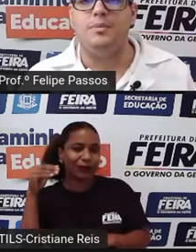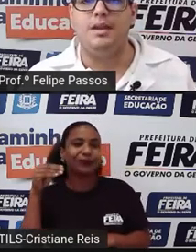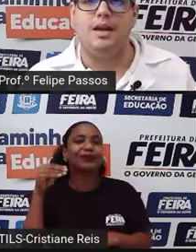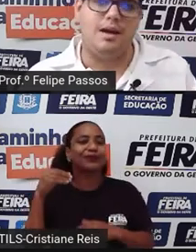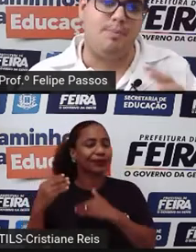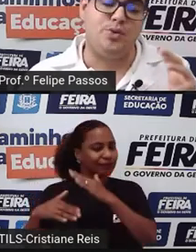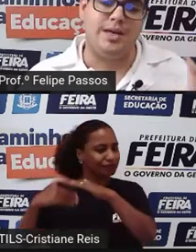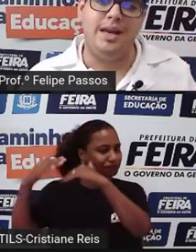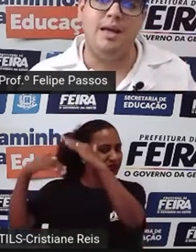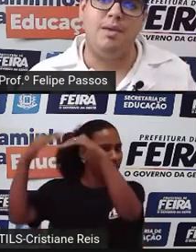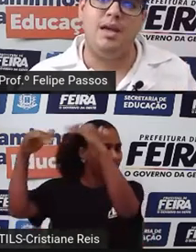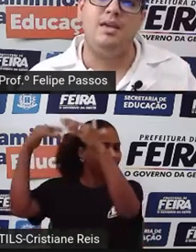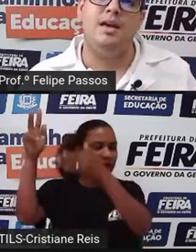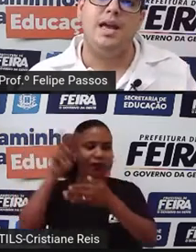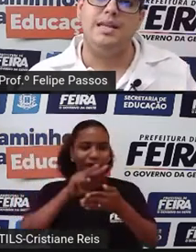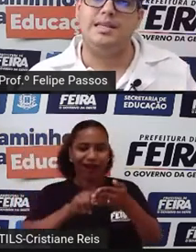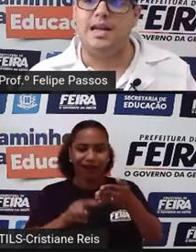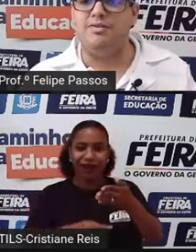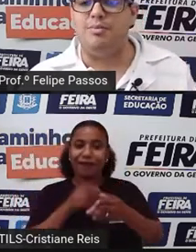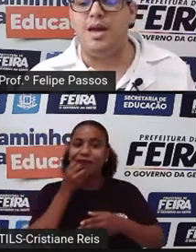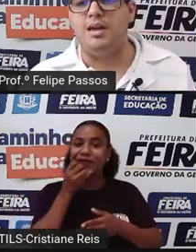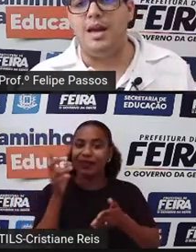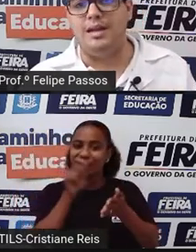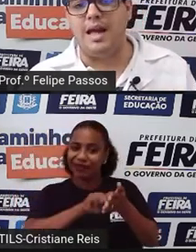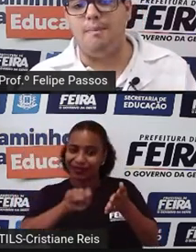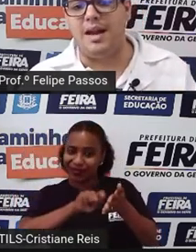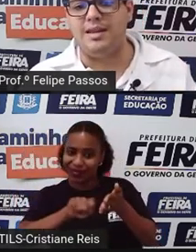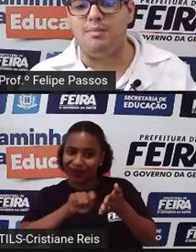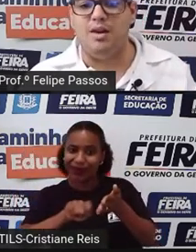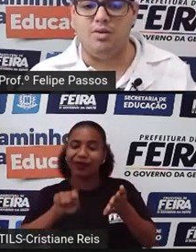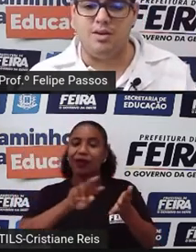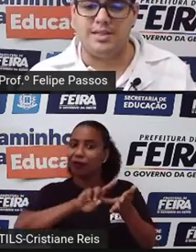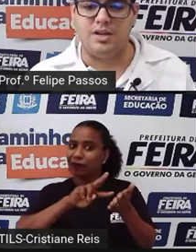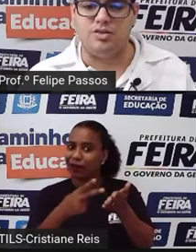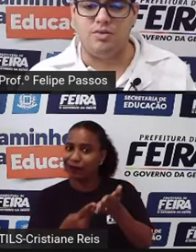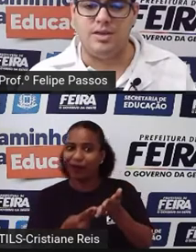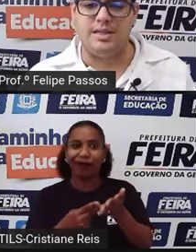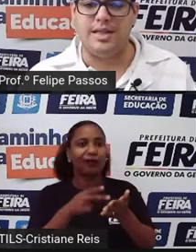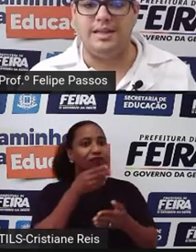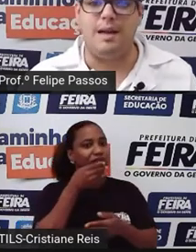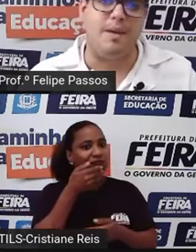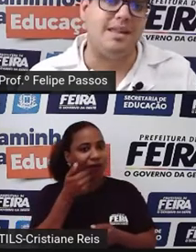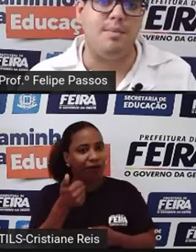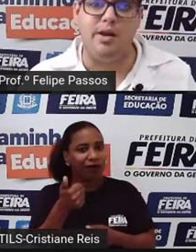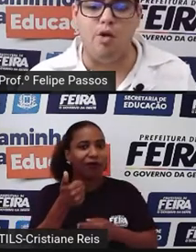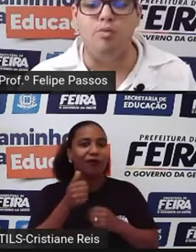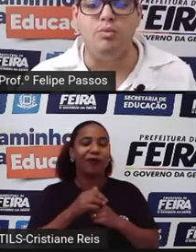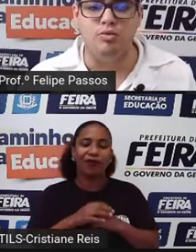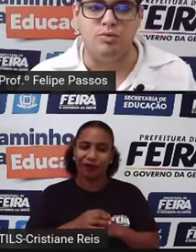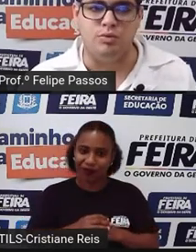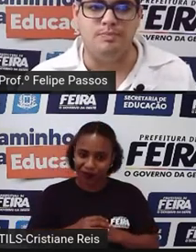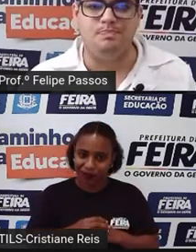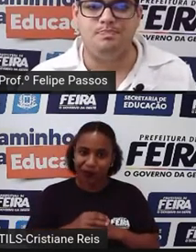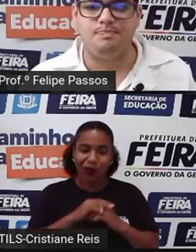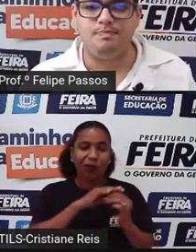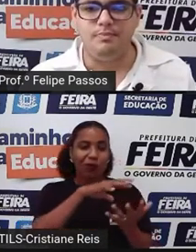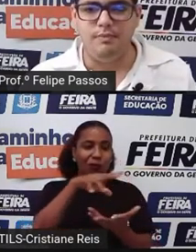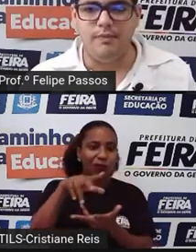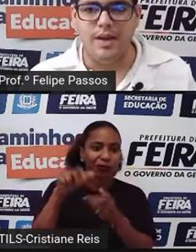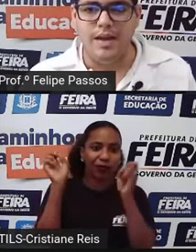fala. A pessoa que lê bem, ela escreve bem, ela interpreta melhor as questões, ela interpreta melhor o mundo.